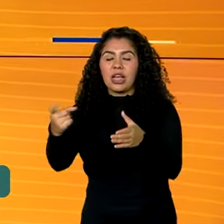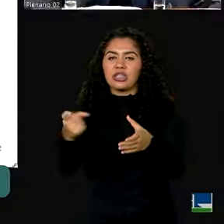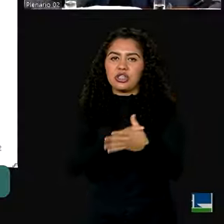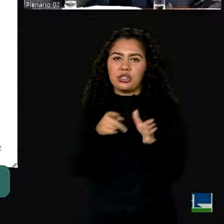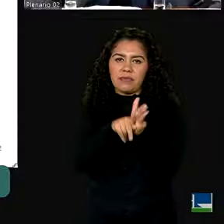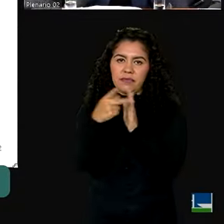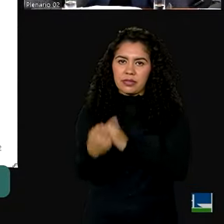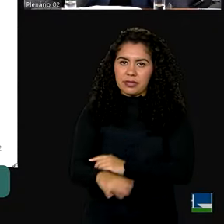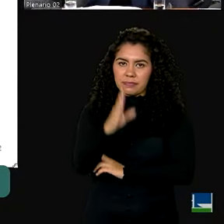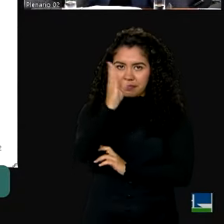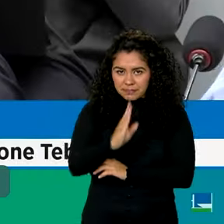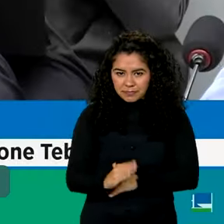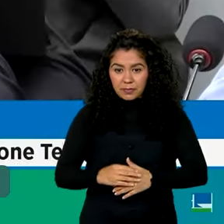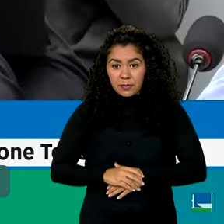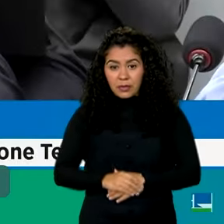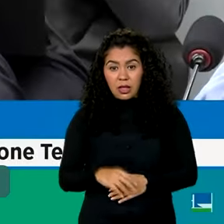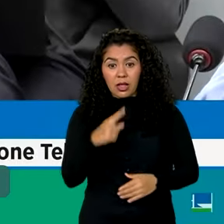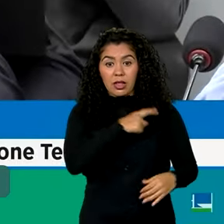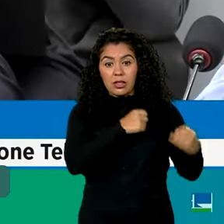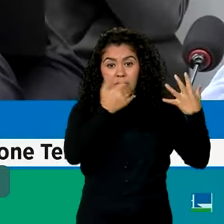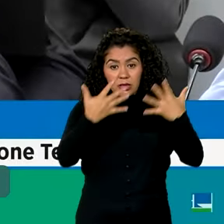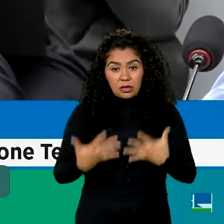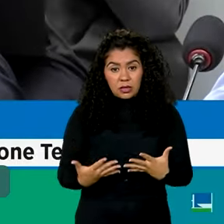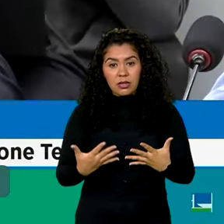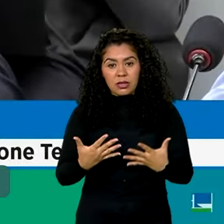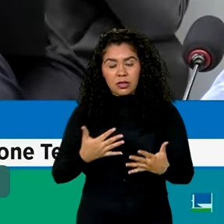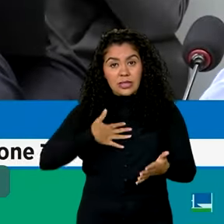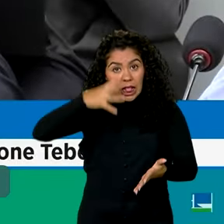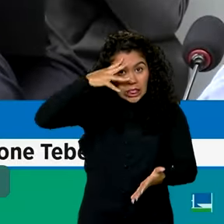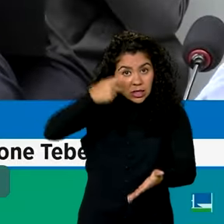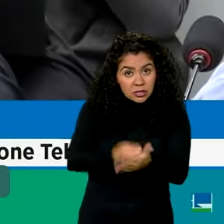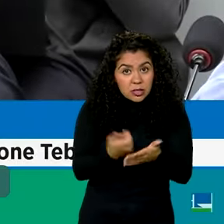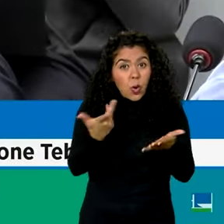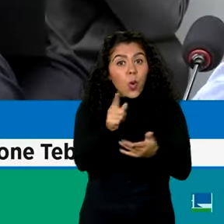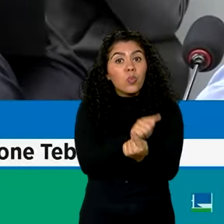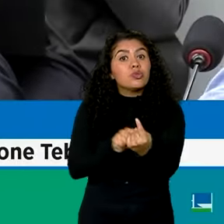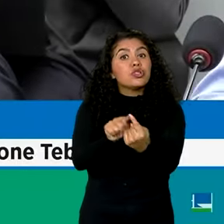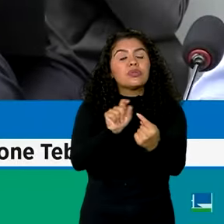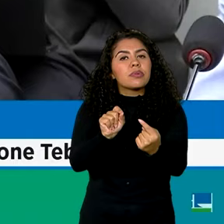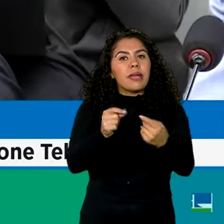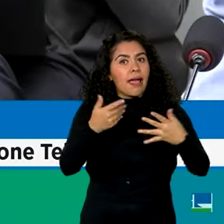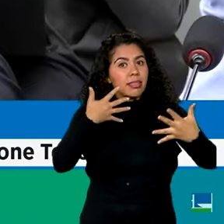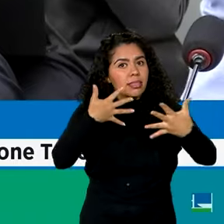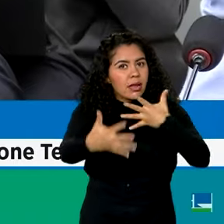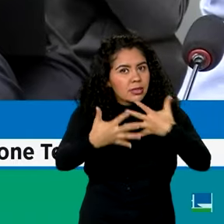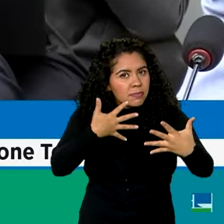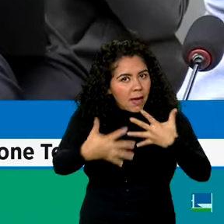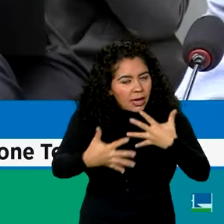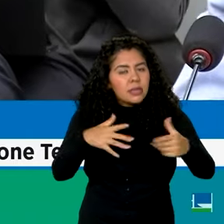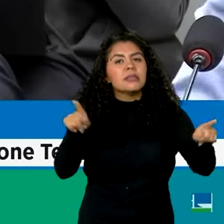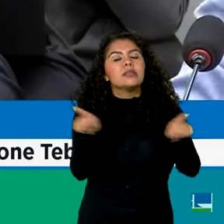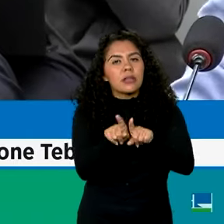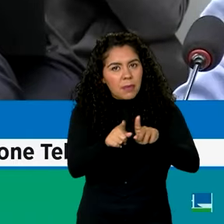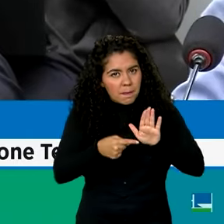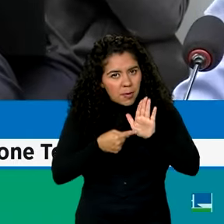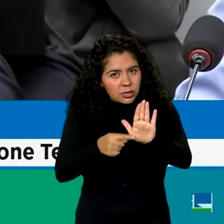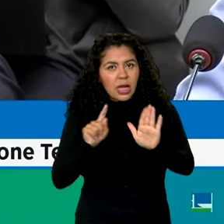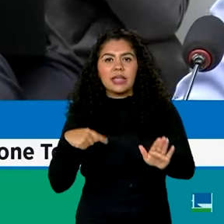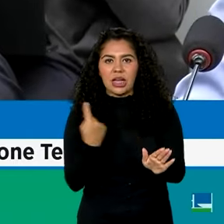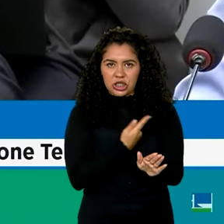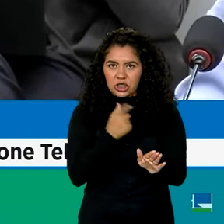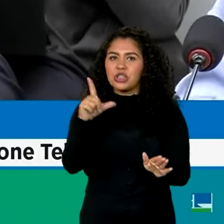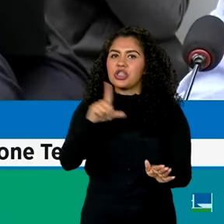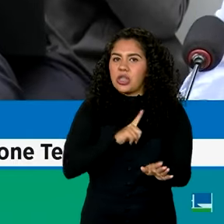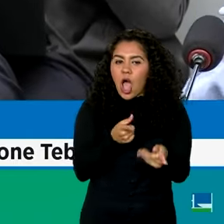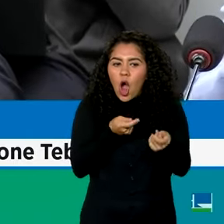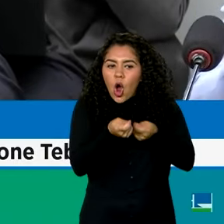Estamos falando aqui com essas medidas de dar transparência e com transparência dizer que nós temos controle do orçamento